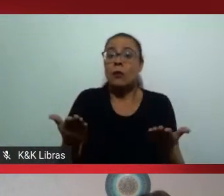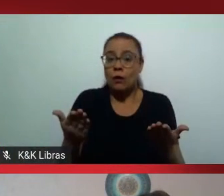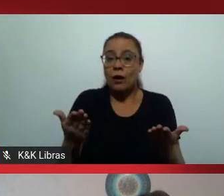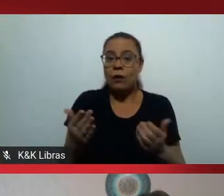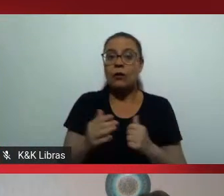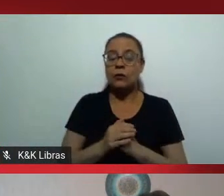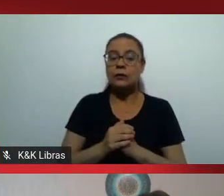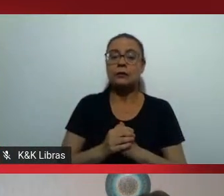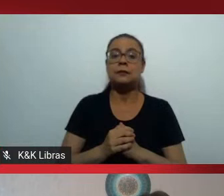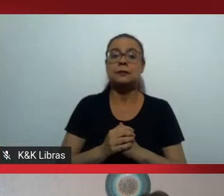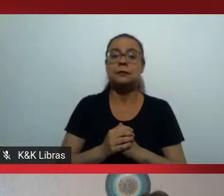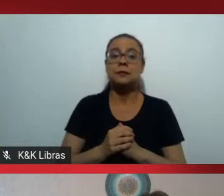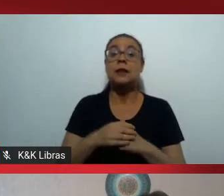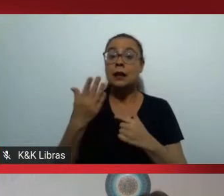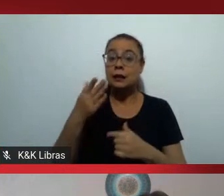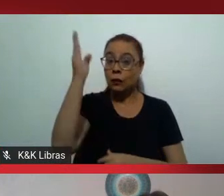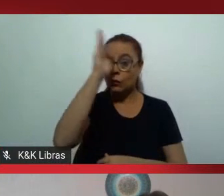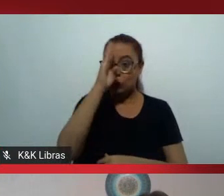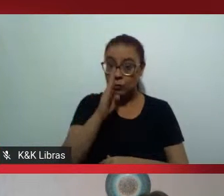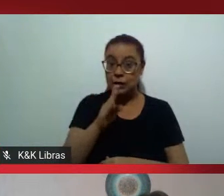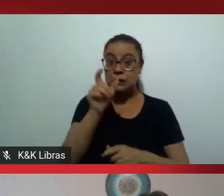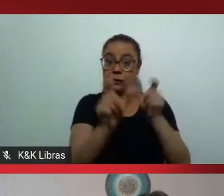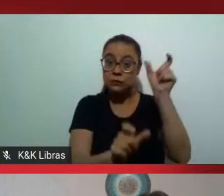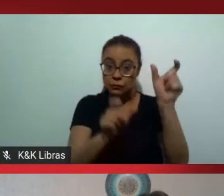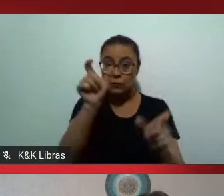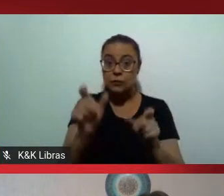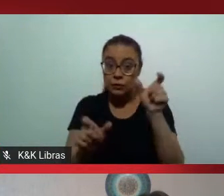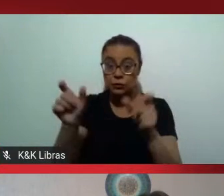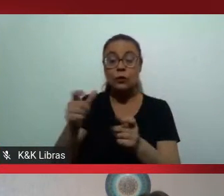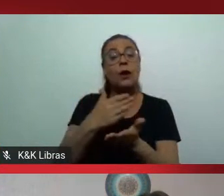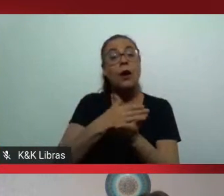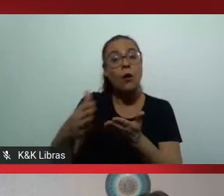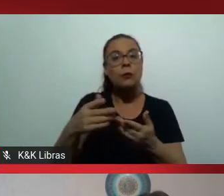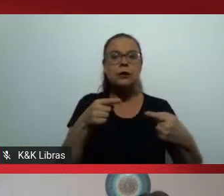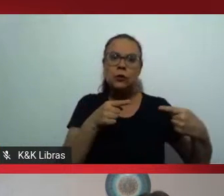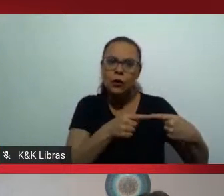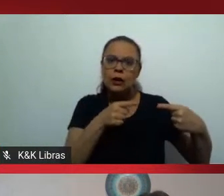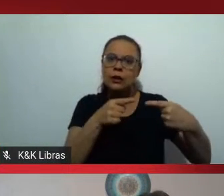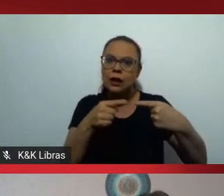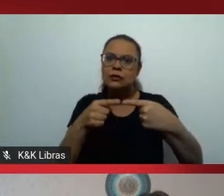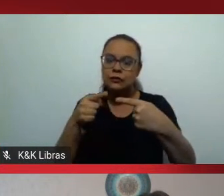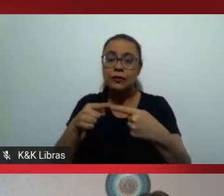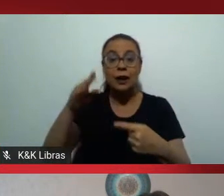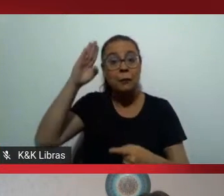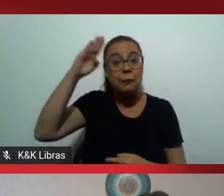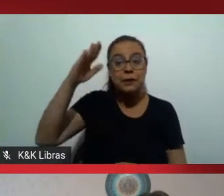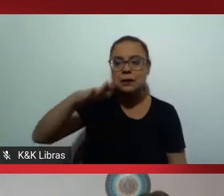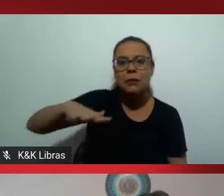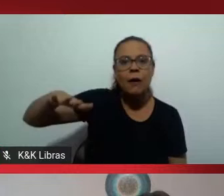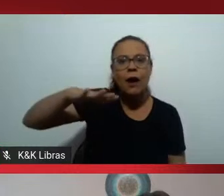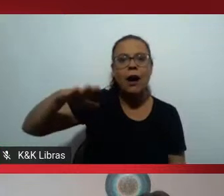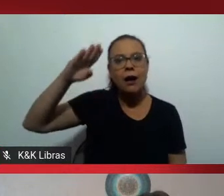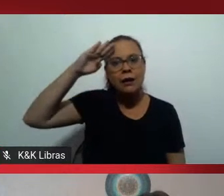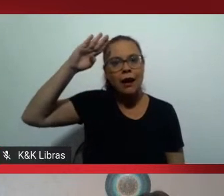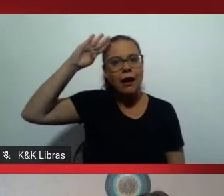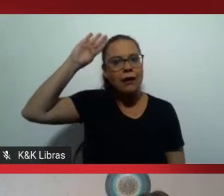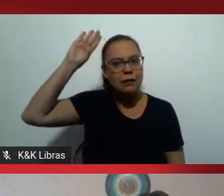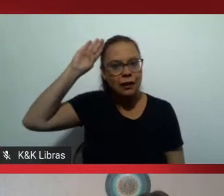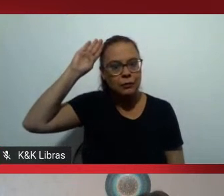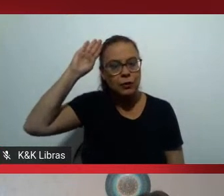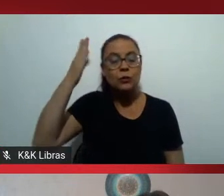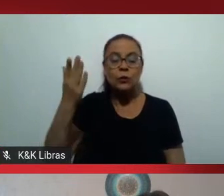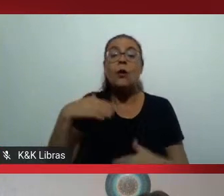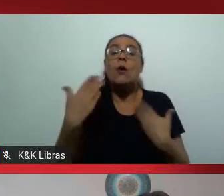começa a se identificar nessa população, nessa amostragem da população que o meio acadêmico, ele começa a se identificar como uma miscigenação racial